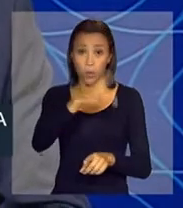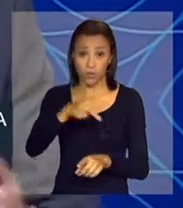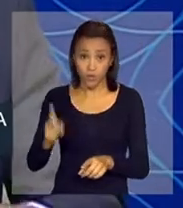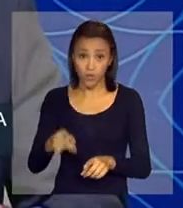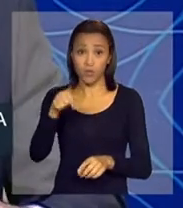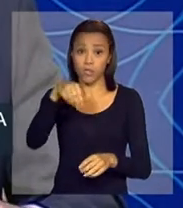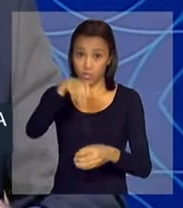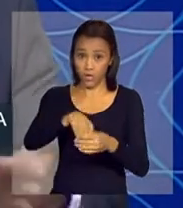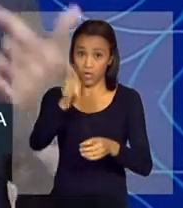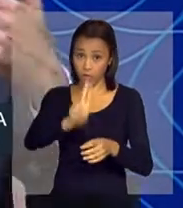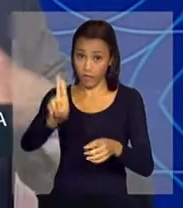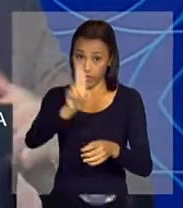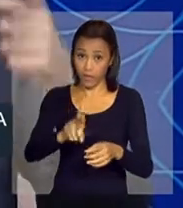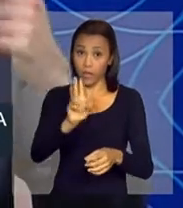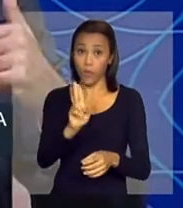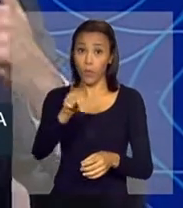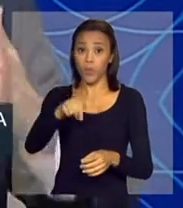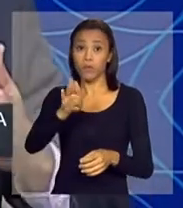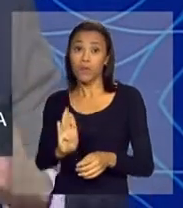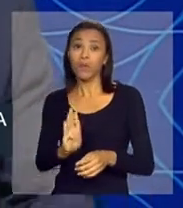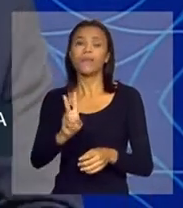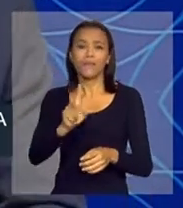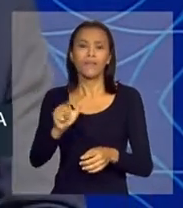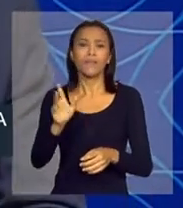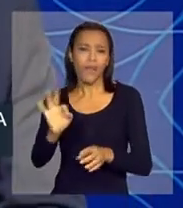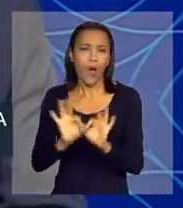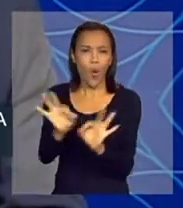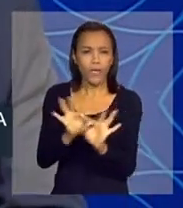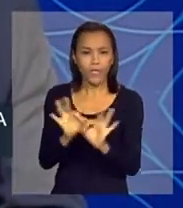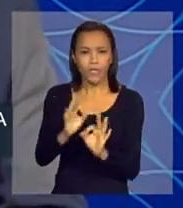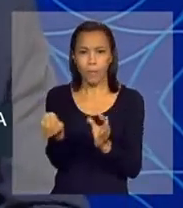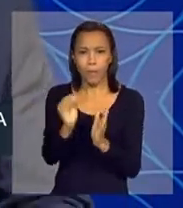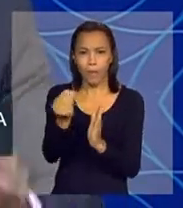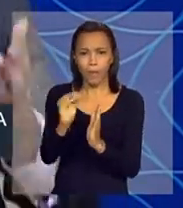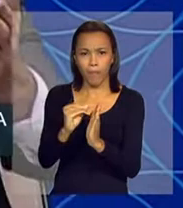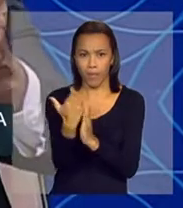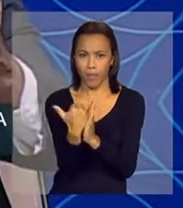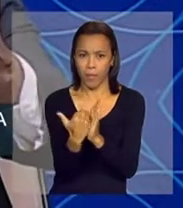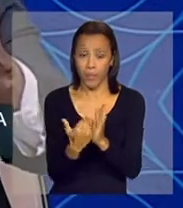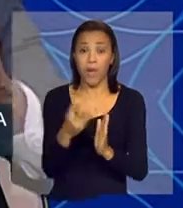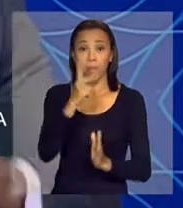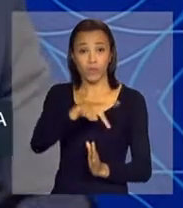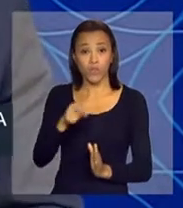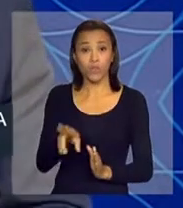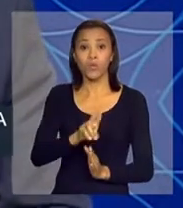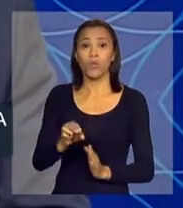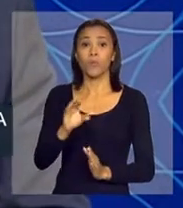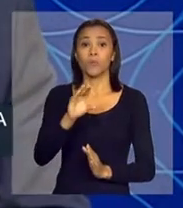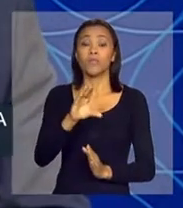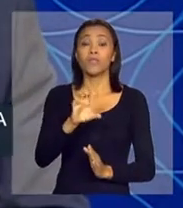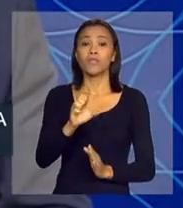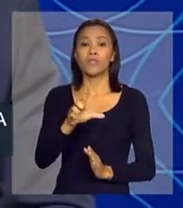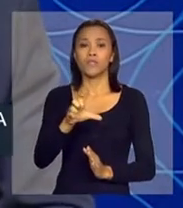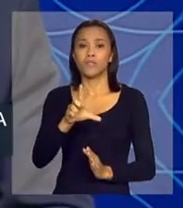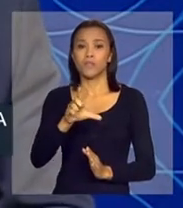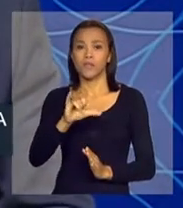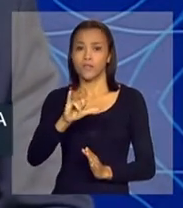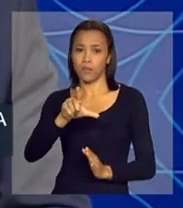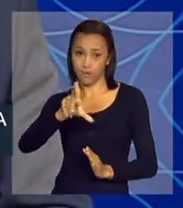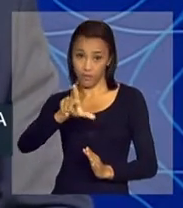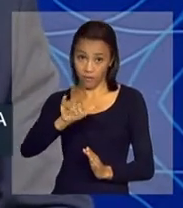universitários da UNB que estão elaborando os conteúdos na figura da professora Cecília, aqui na terceira fila